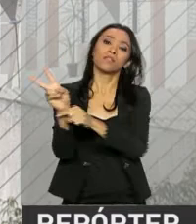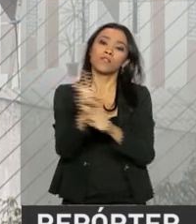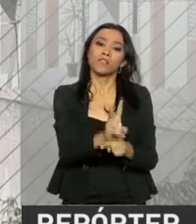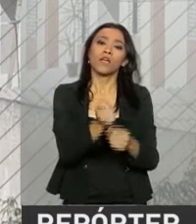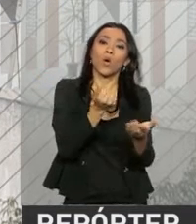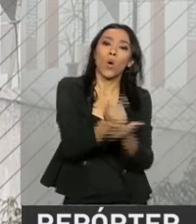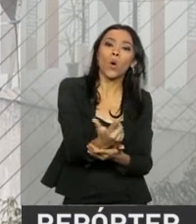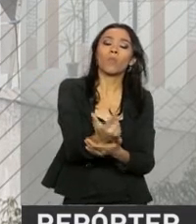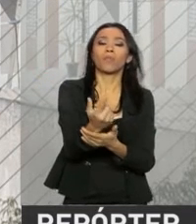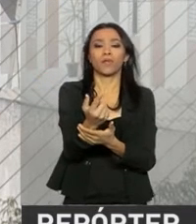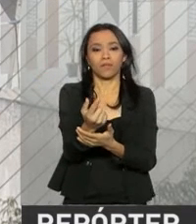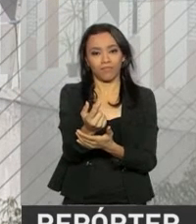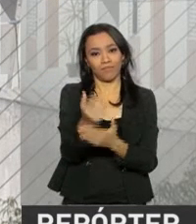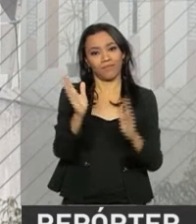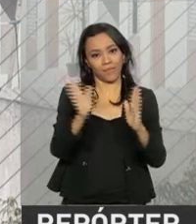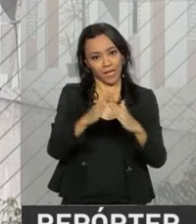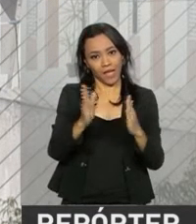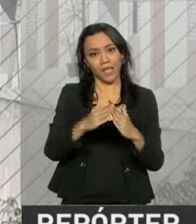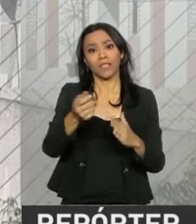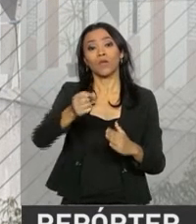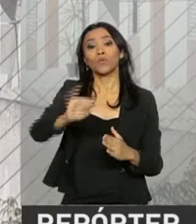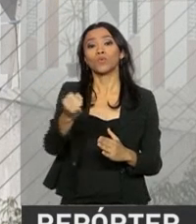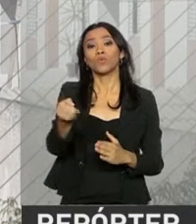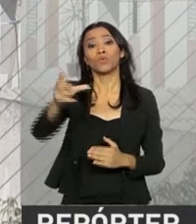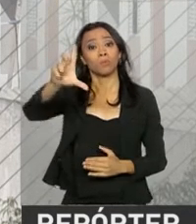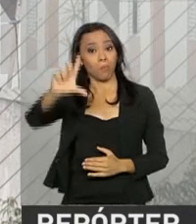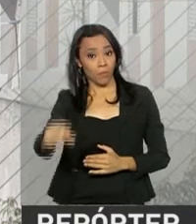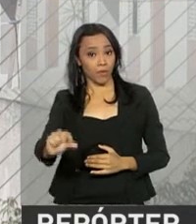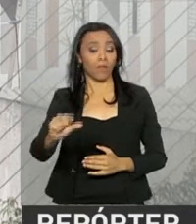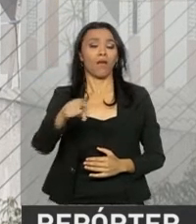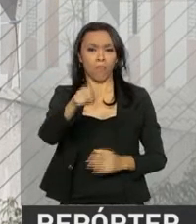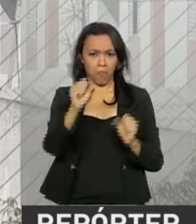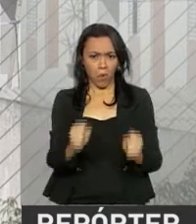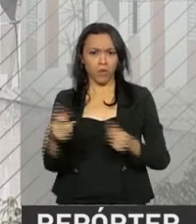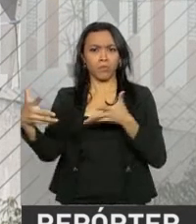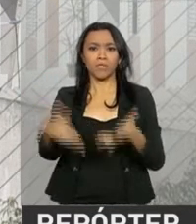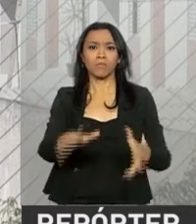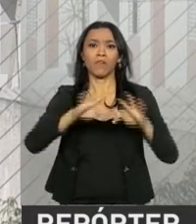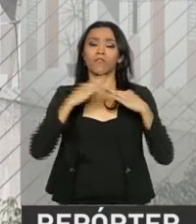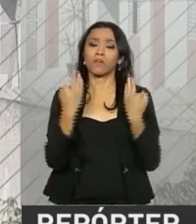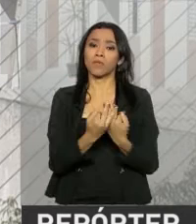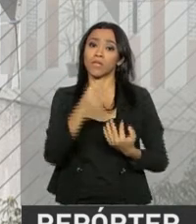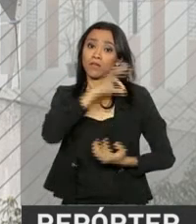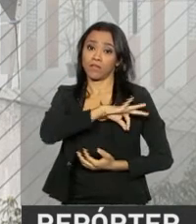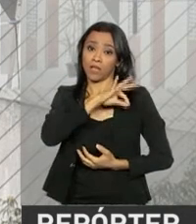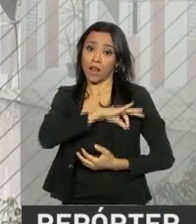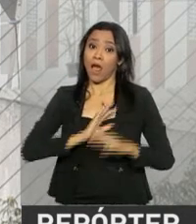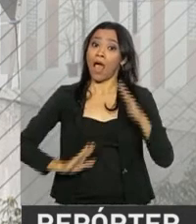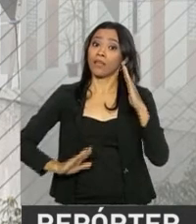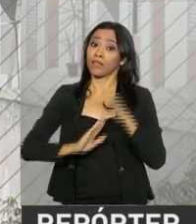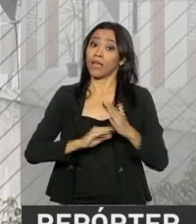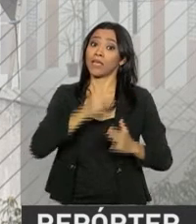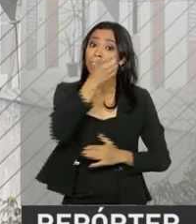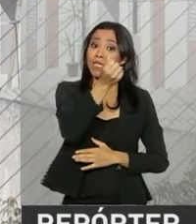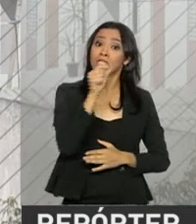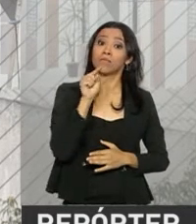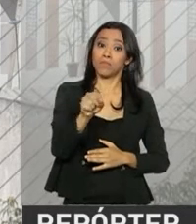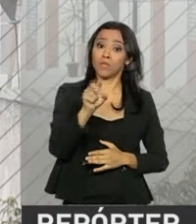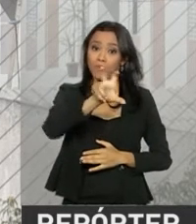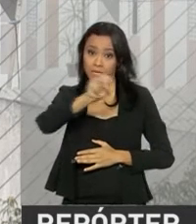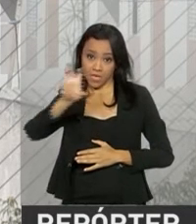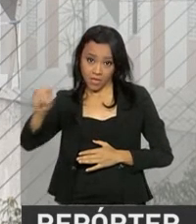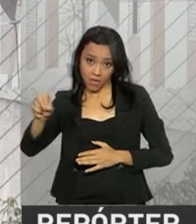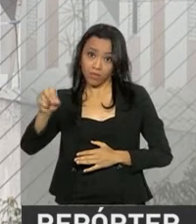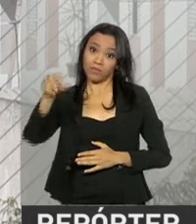própria com juros menores que os de mercado. Podem participar famílias com renda mensal bruta de até R$.500,00